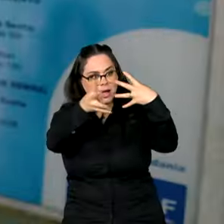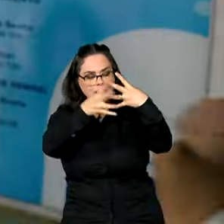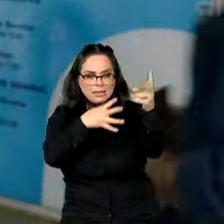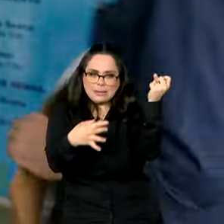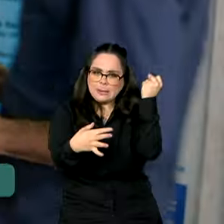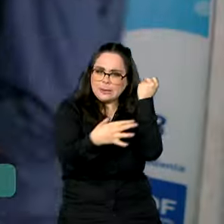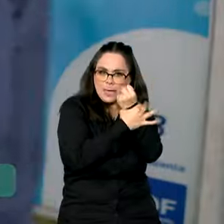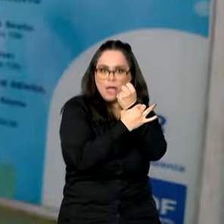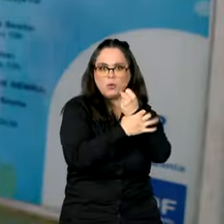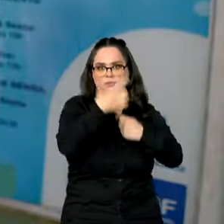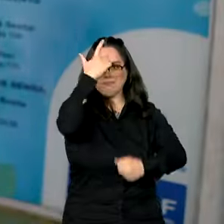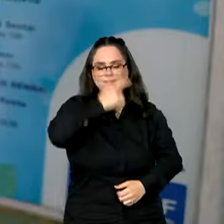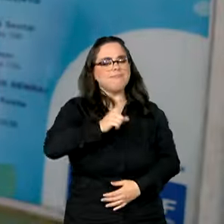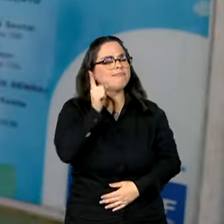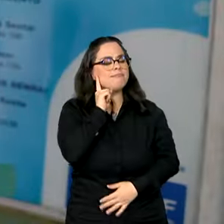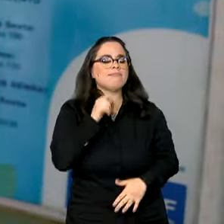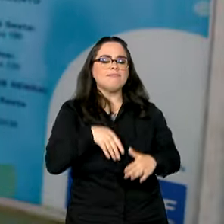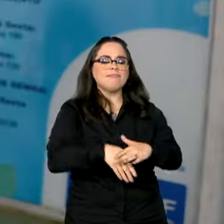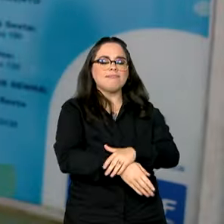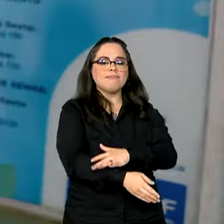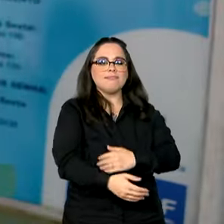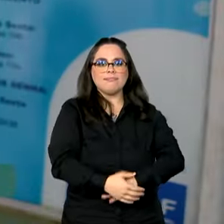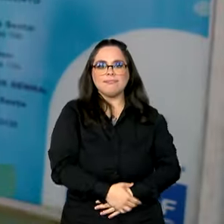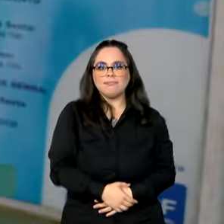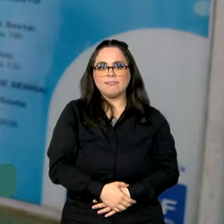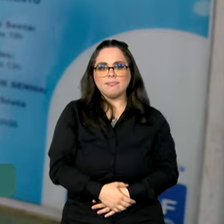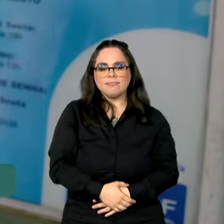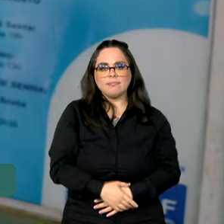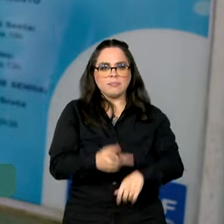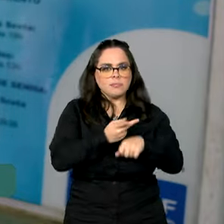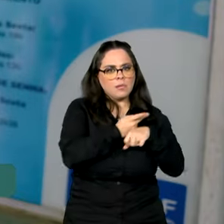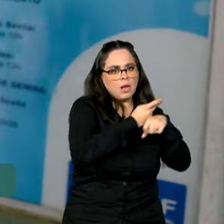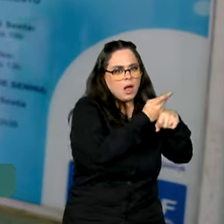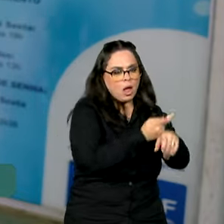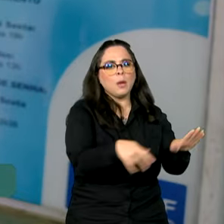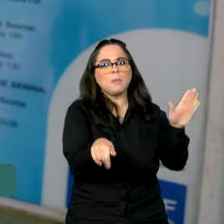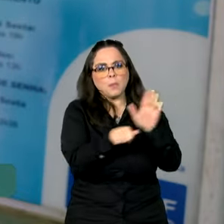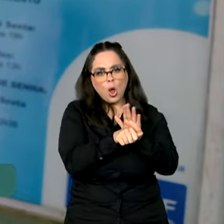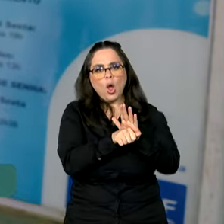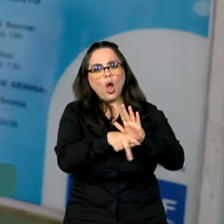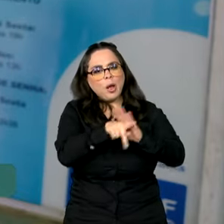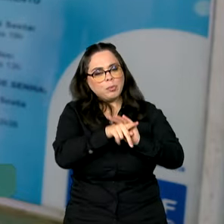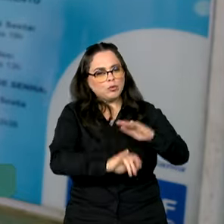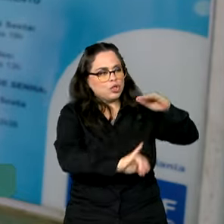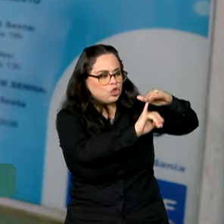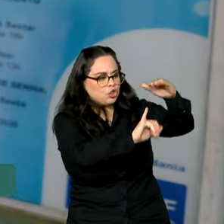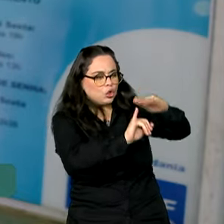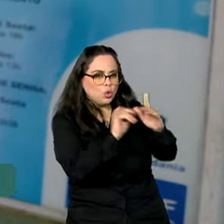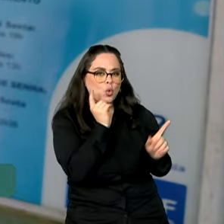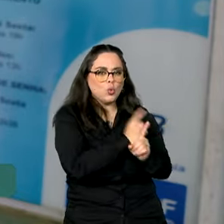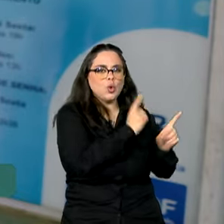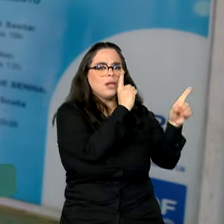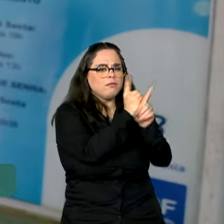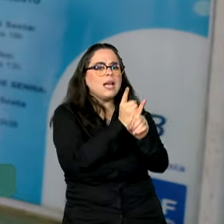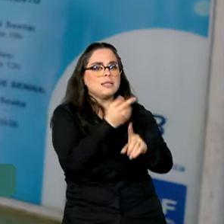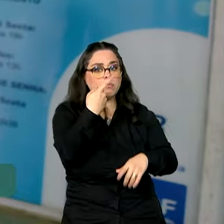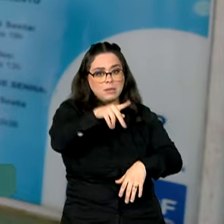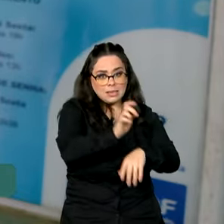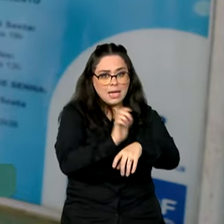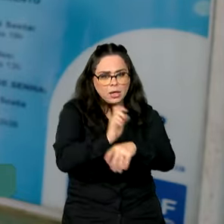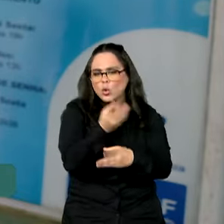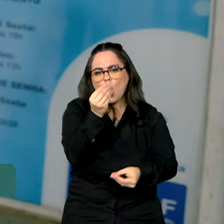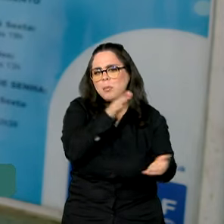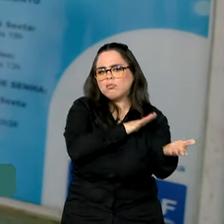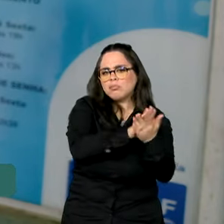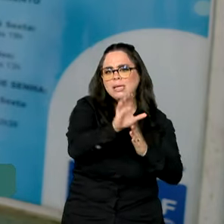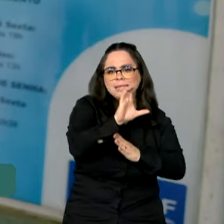segurança ao seu cotidiano. Procure o Instituto de Identificação do seu Estado para saber como emitir a sua SIM. Você só vai